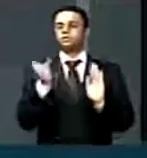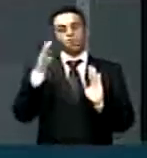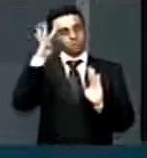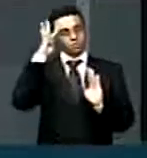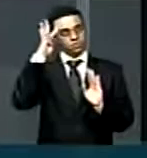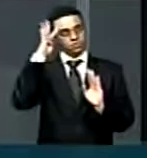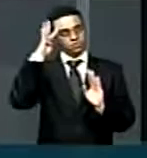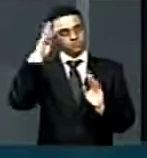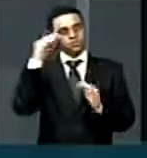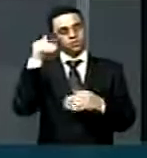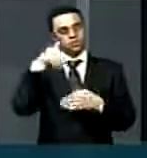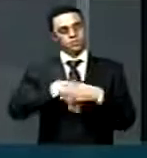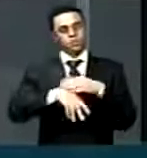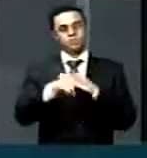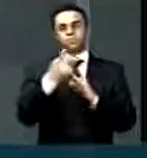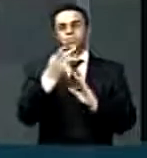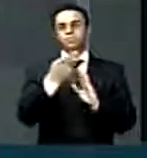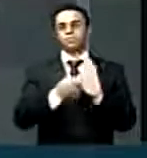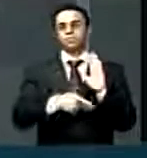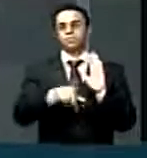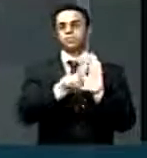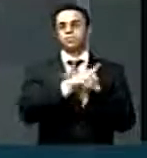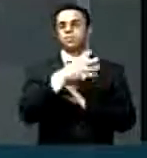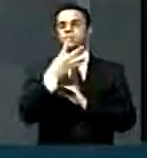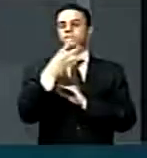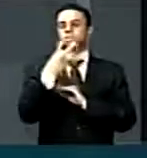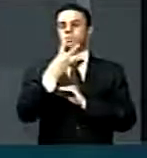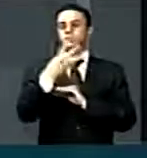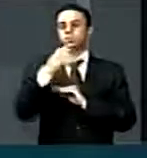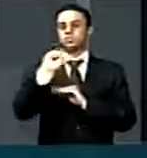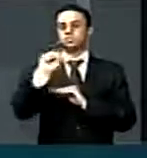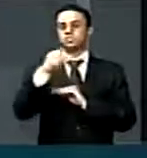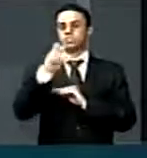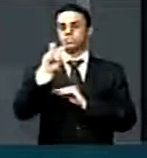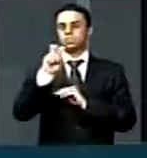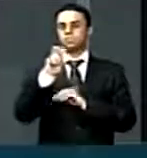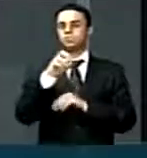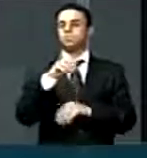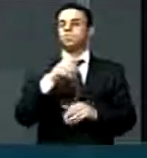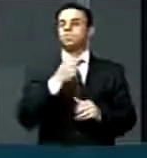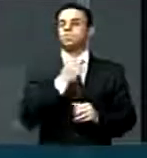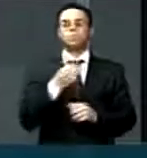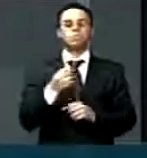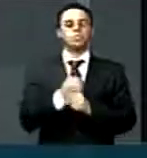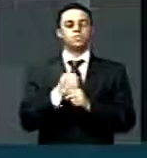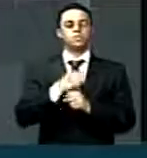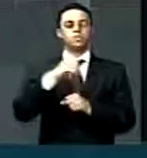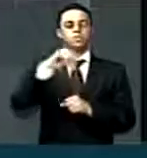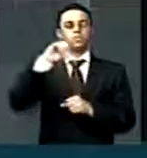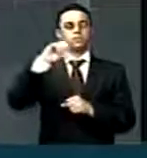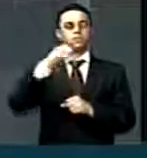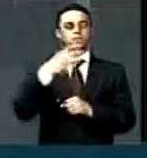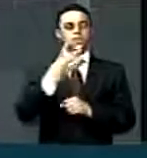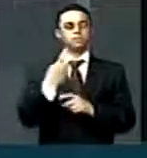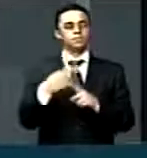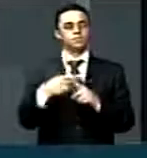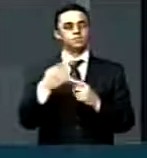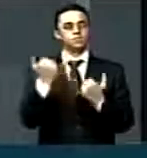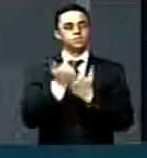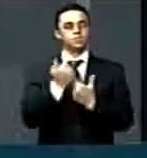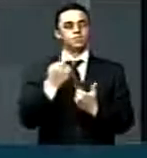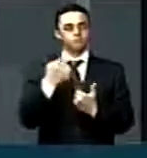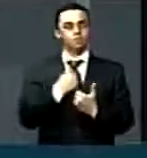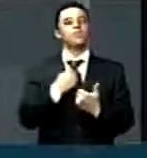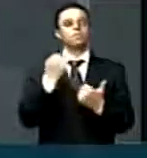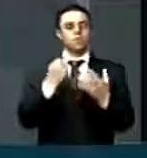do PL 4385 de 94 da senadora Marluz Pinto, cujo substitutivo eu sou